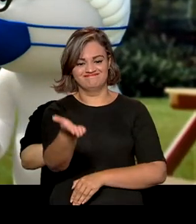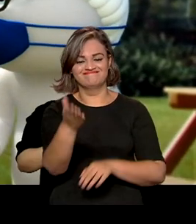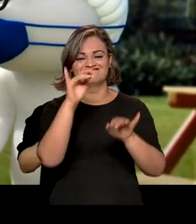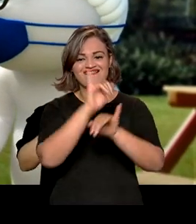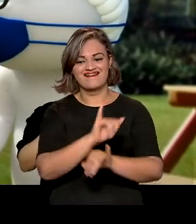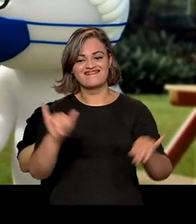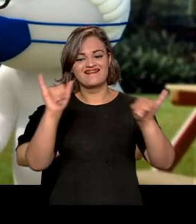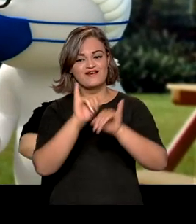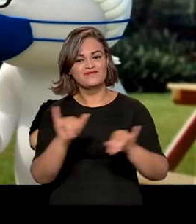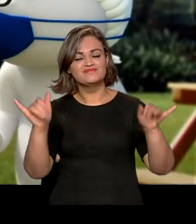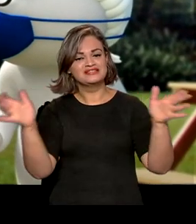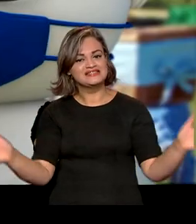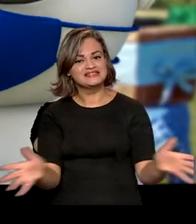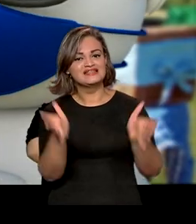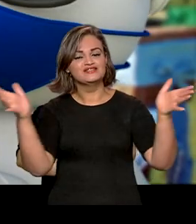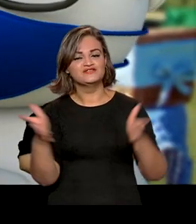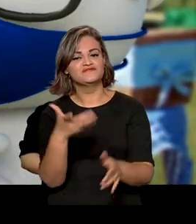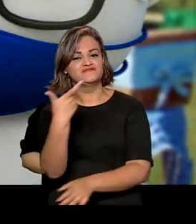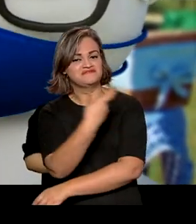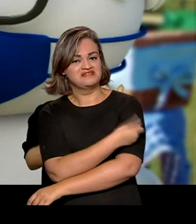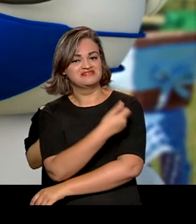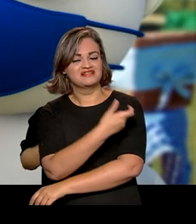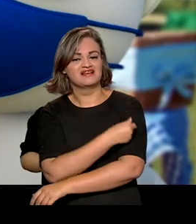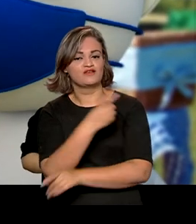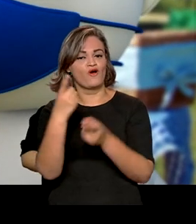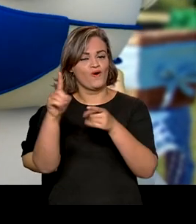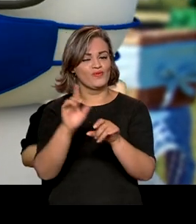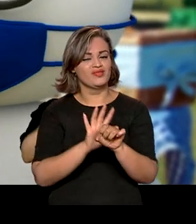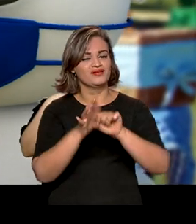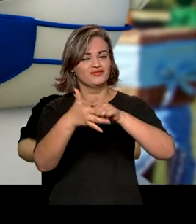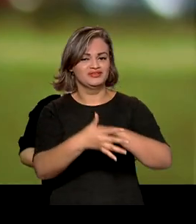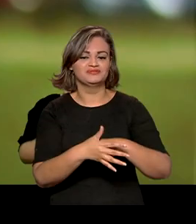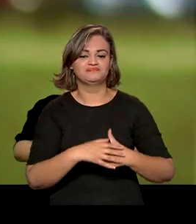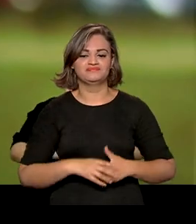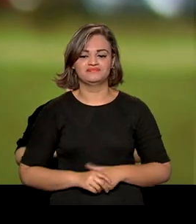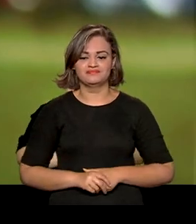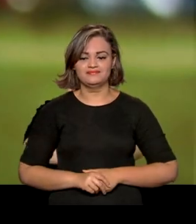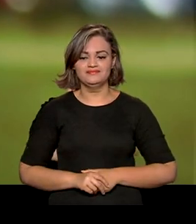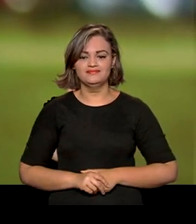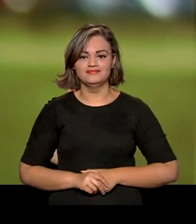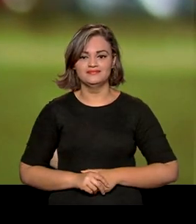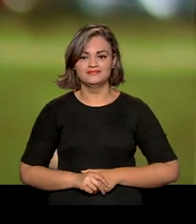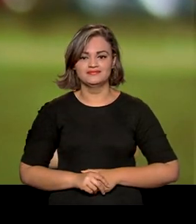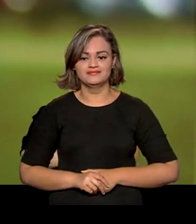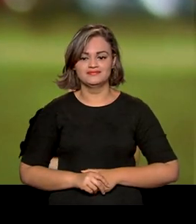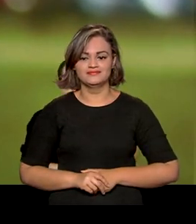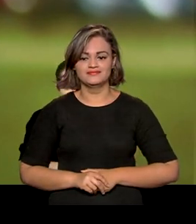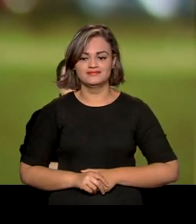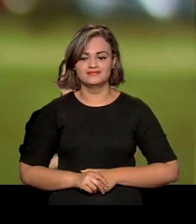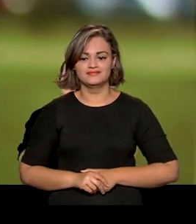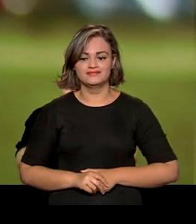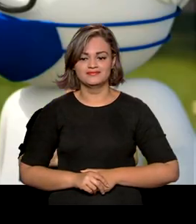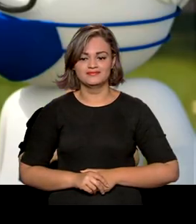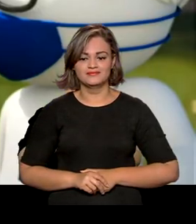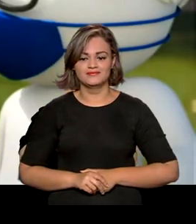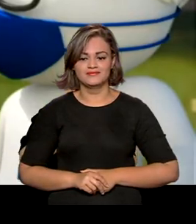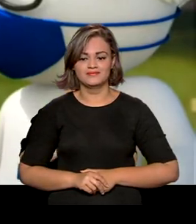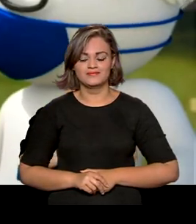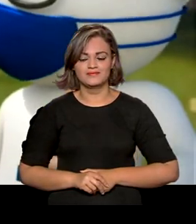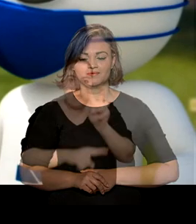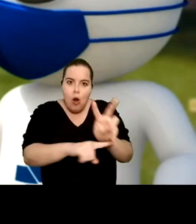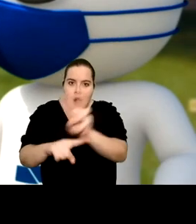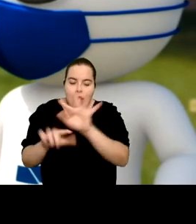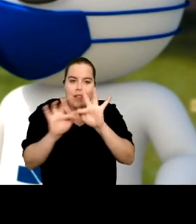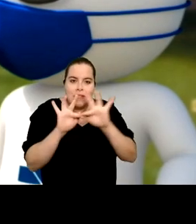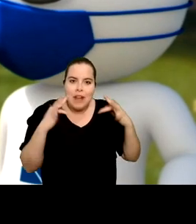lançou a campanha de incentivo à vacinação contra a Covid-19. Reforce a sua proteção, isso é muito importante. Assim